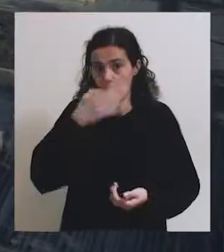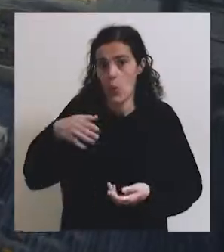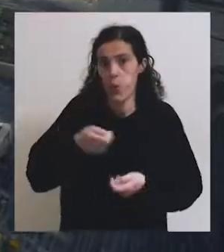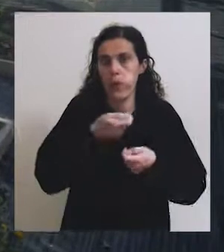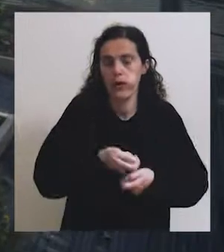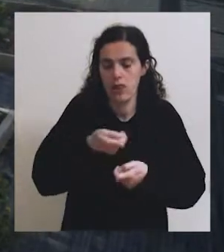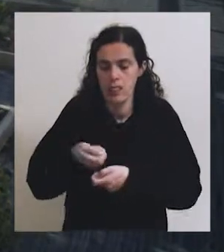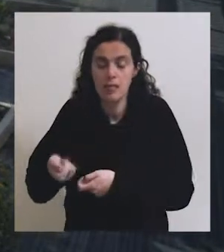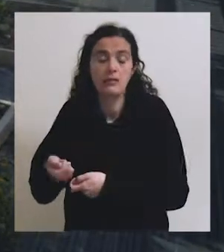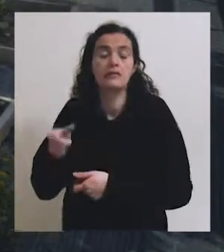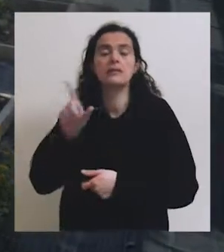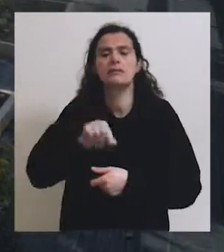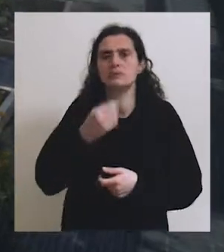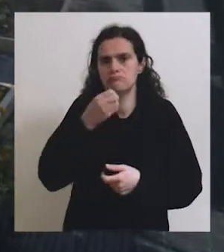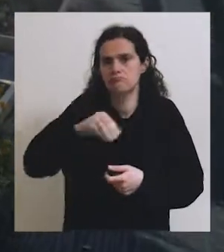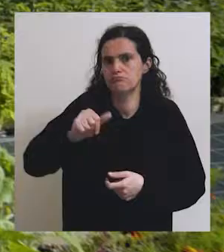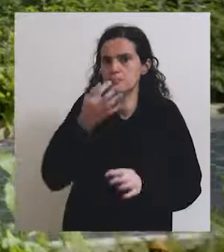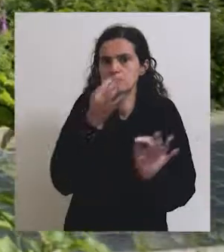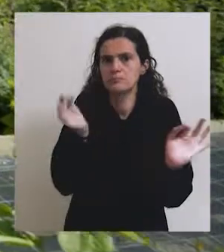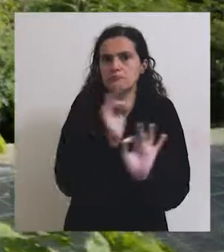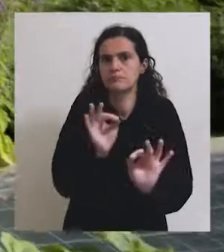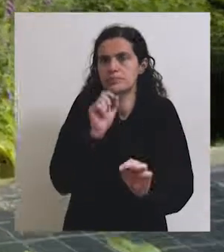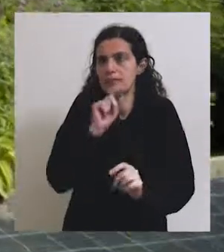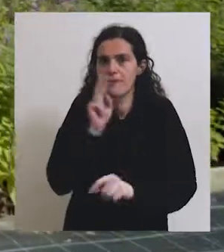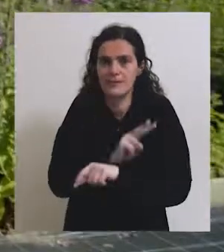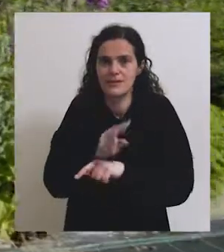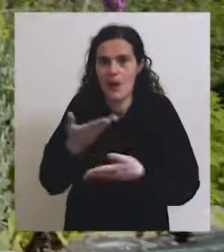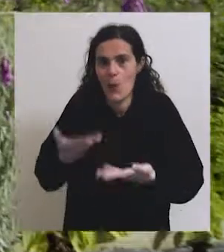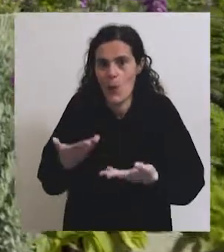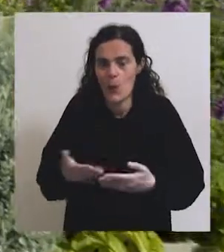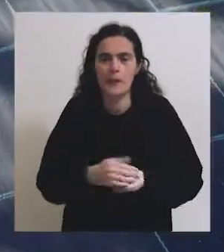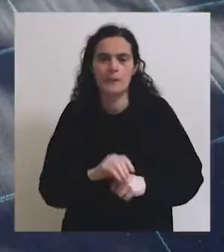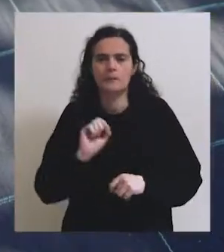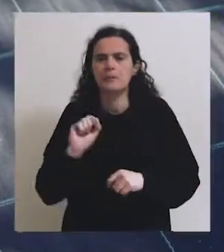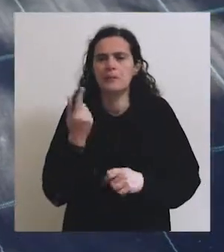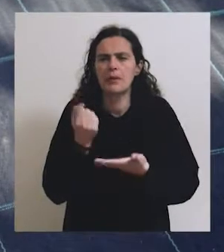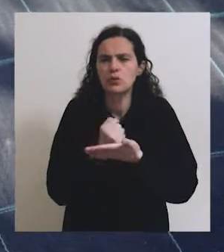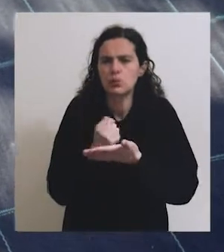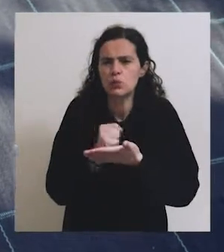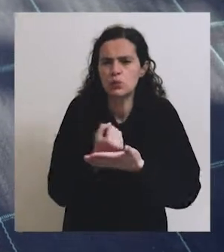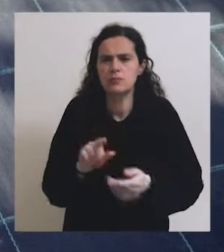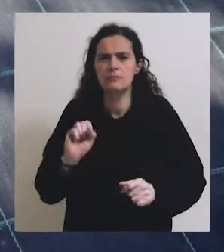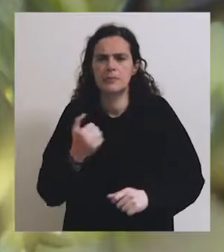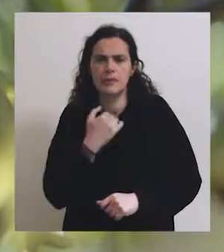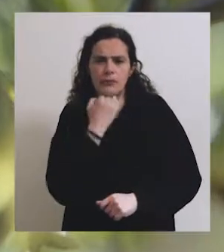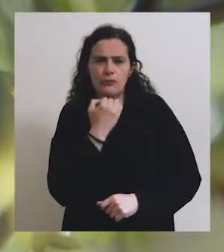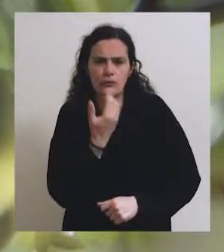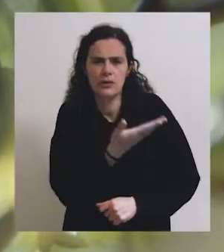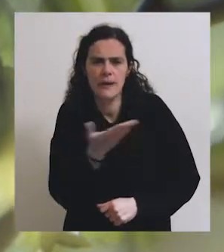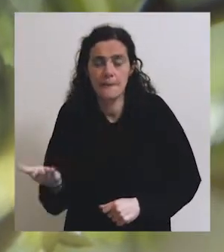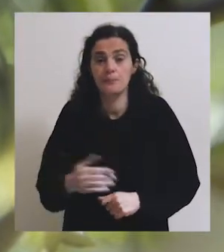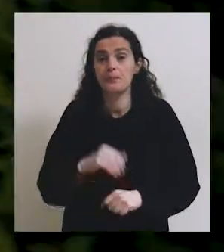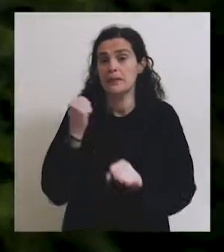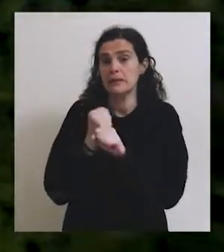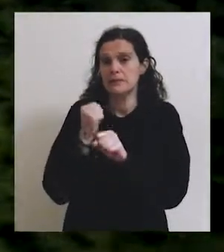A horta também é um local de excelência para ser visitado nesta época. Estão a dar as primeiras hortícolas, as primeiras